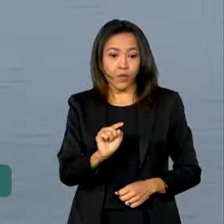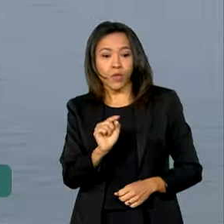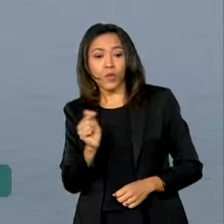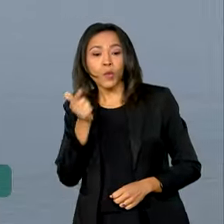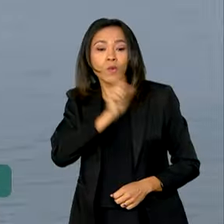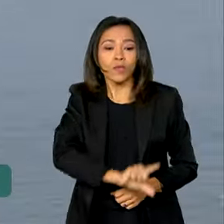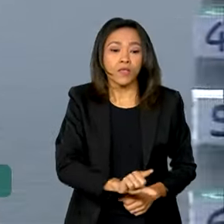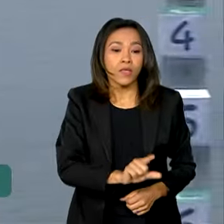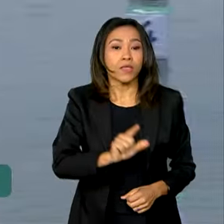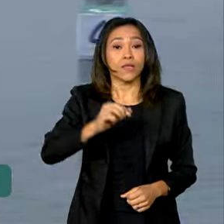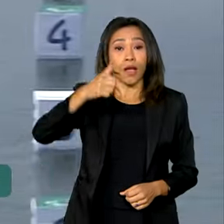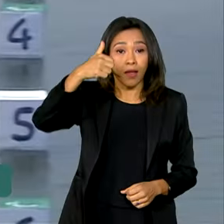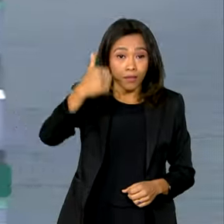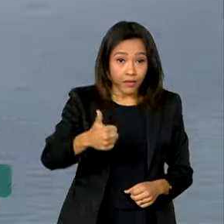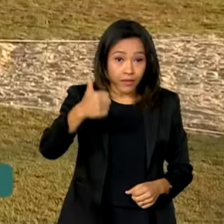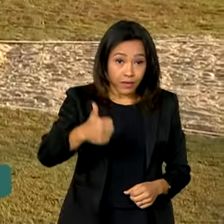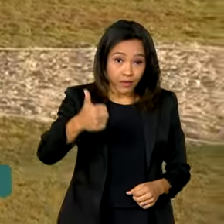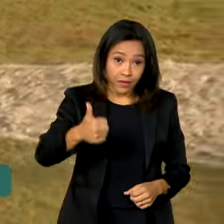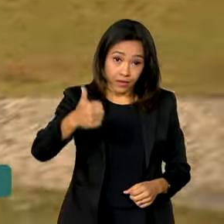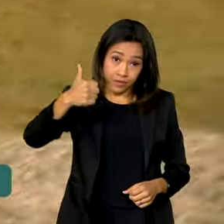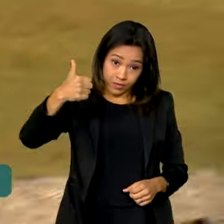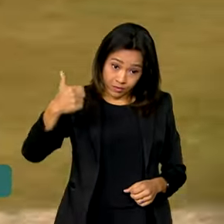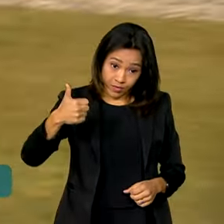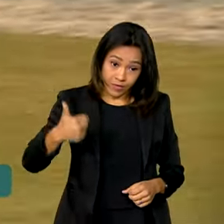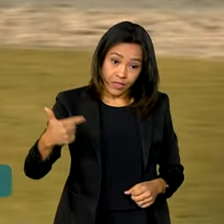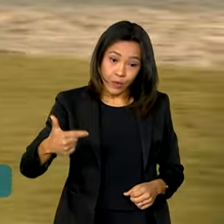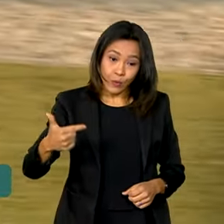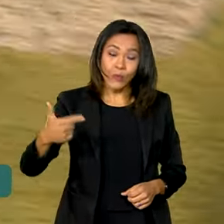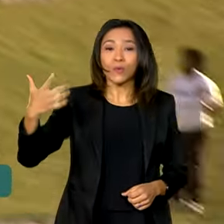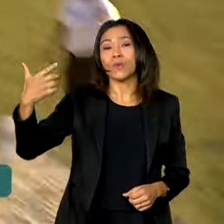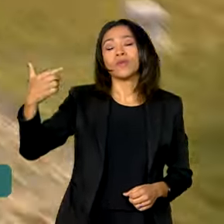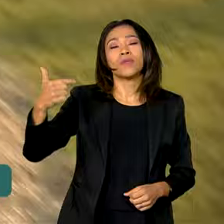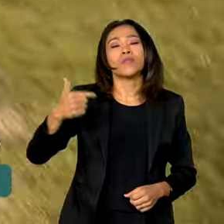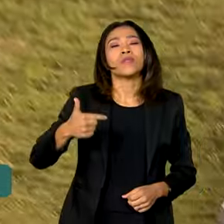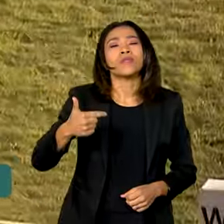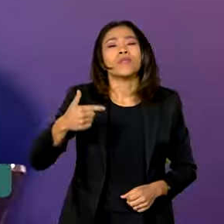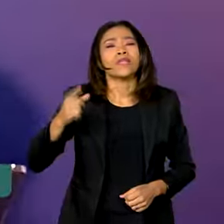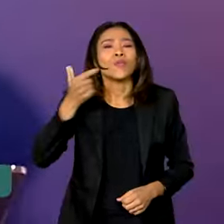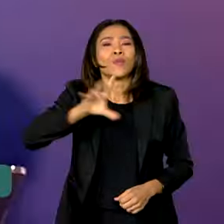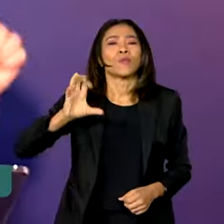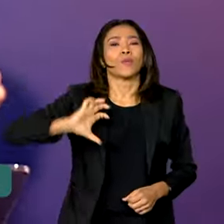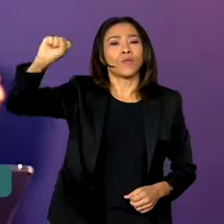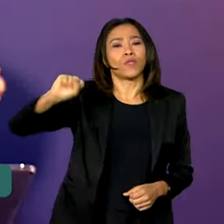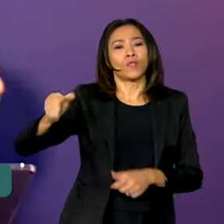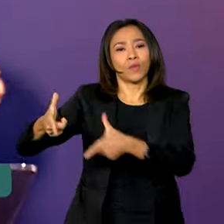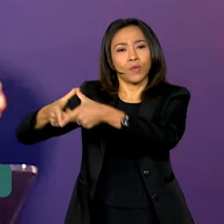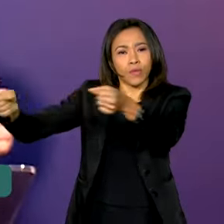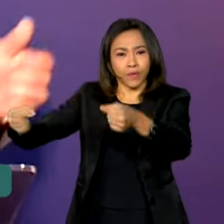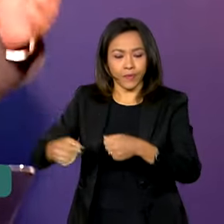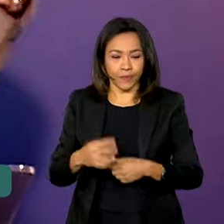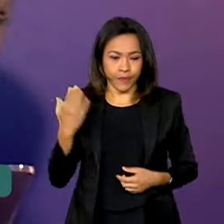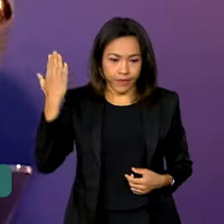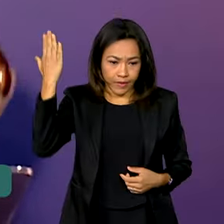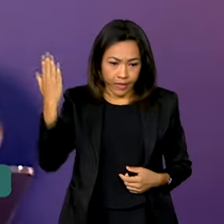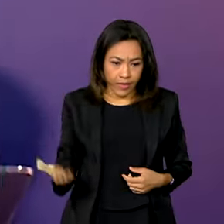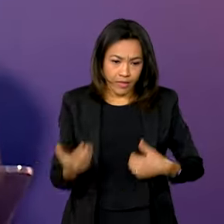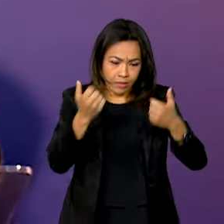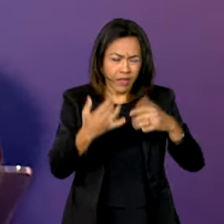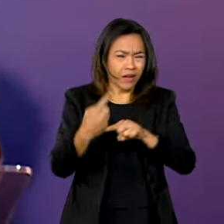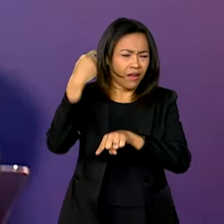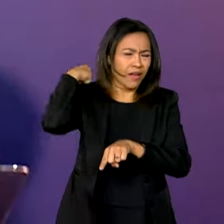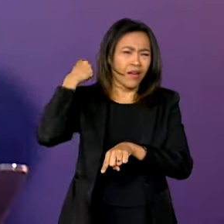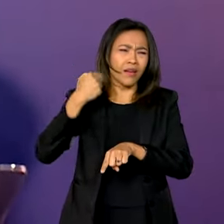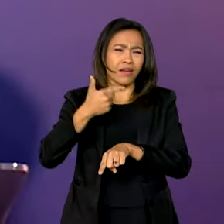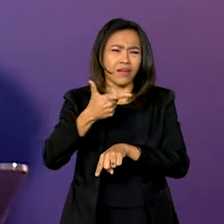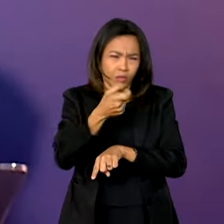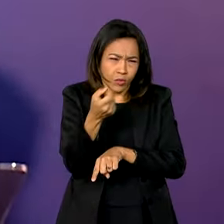chegasse ao 12º lugar, colocação conquistada em Tóquio. As loterias caixas, lá no início dos anos 2000,